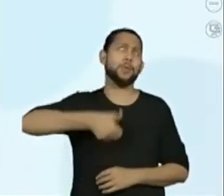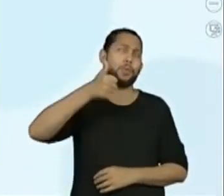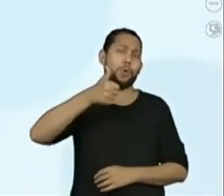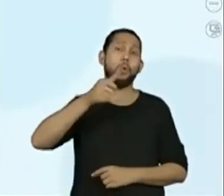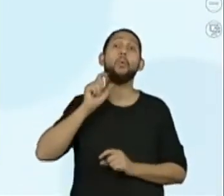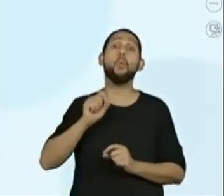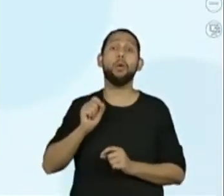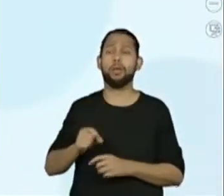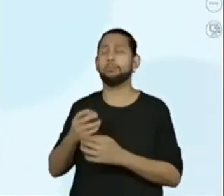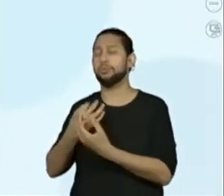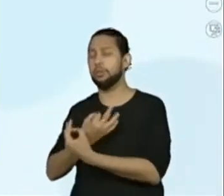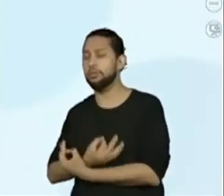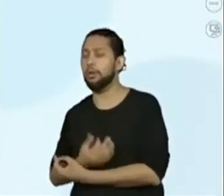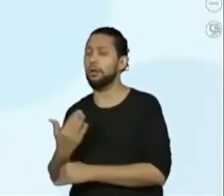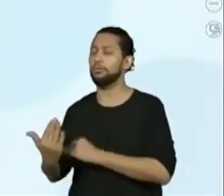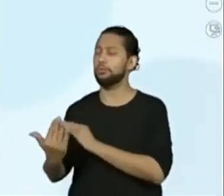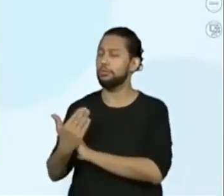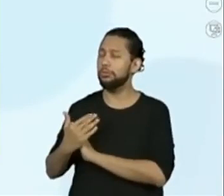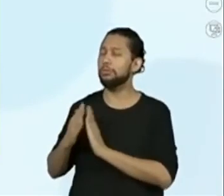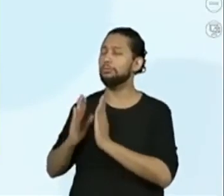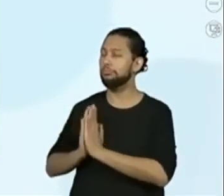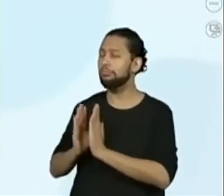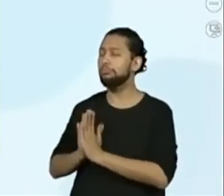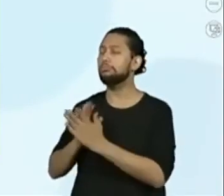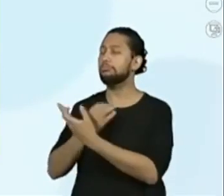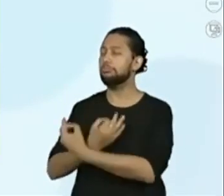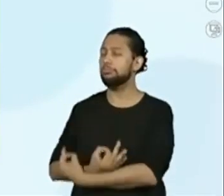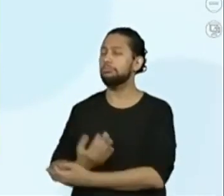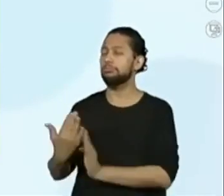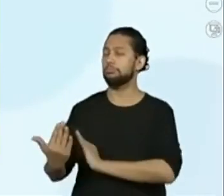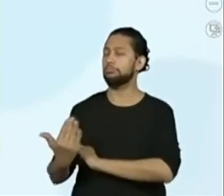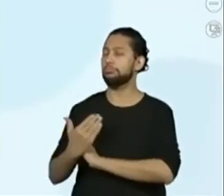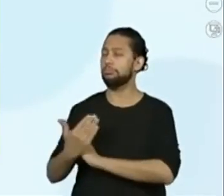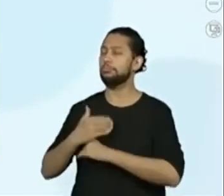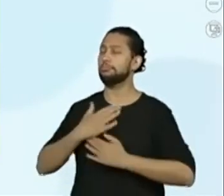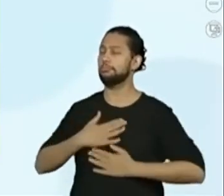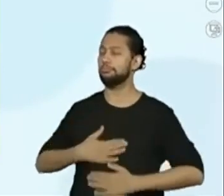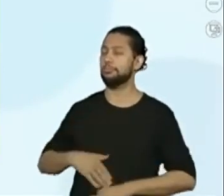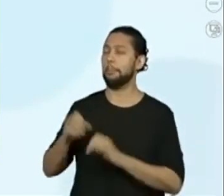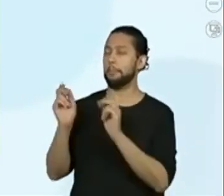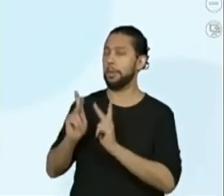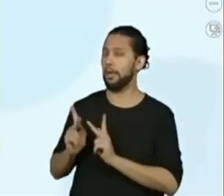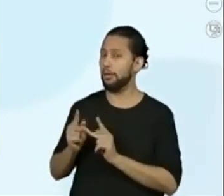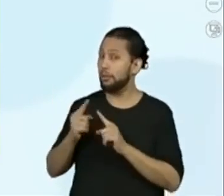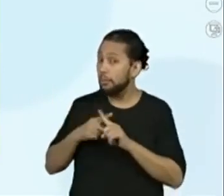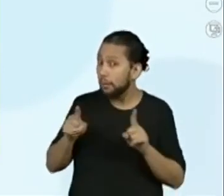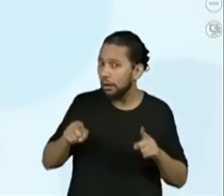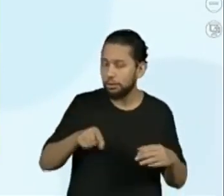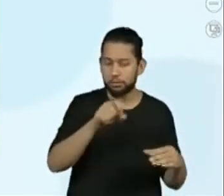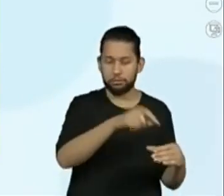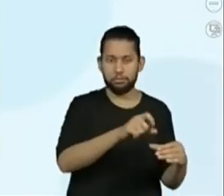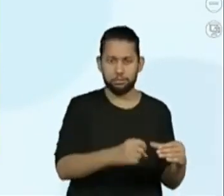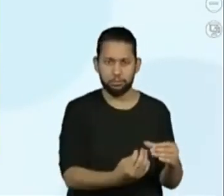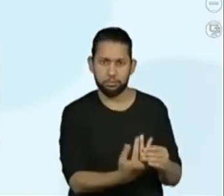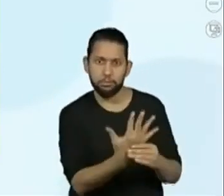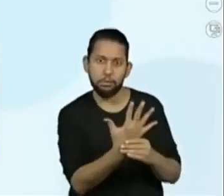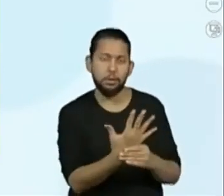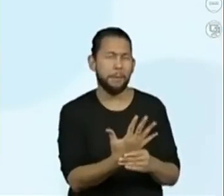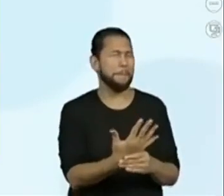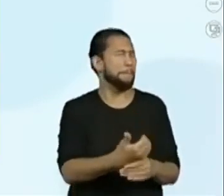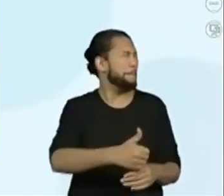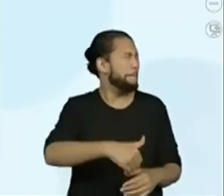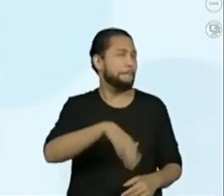E aí, ter esse jardim bem verde pode te deixar mais feliz e relaxado. E da segunda notícia aí, o jogo da memória